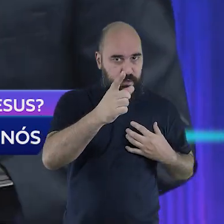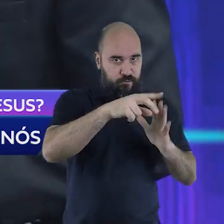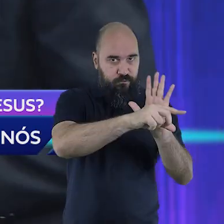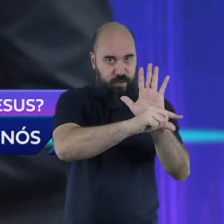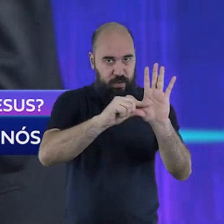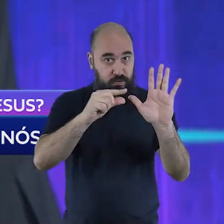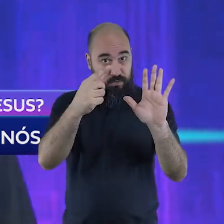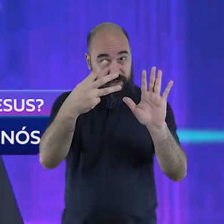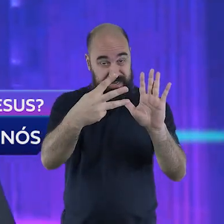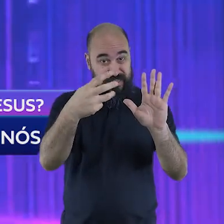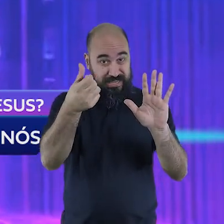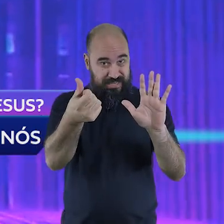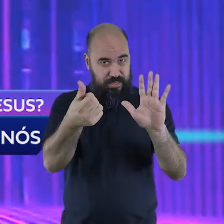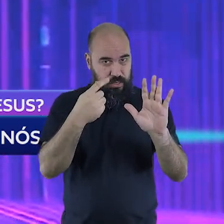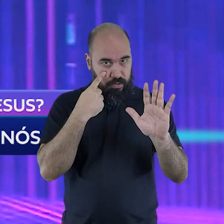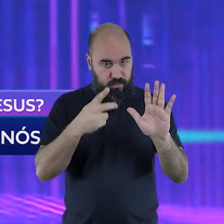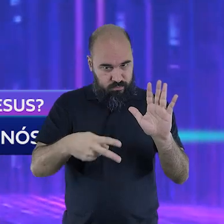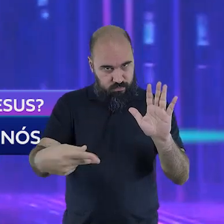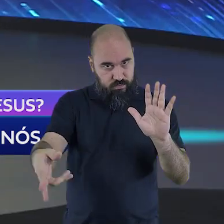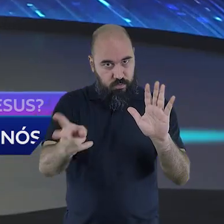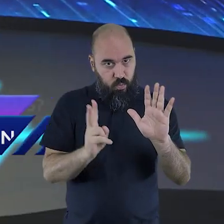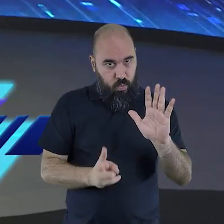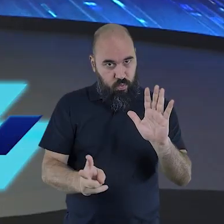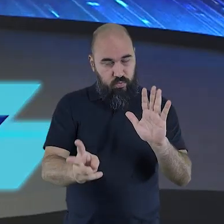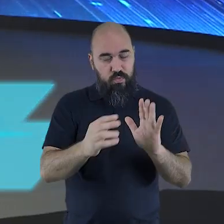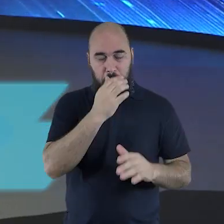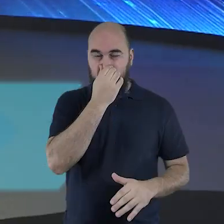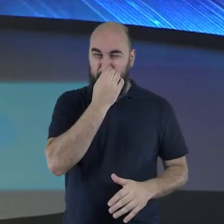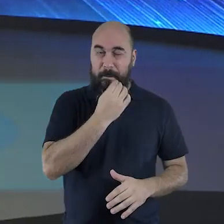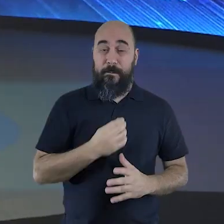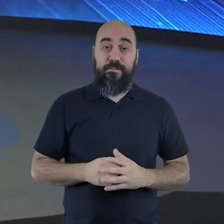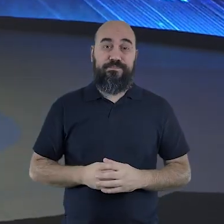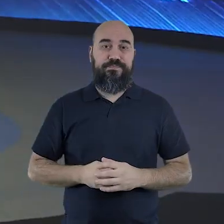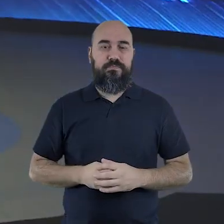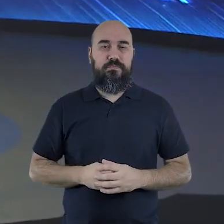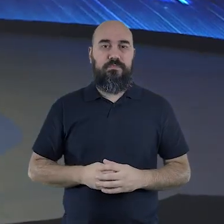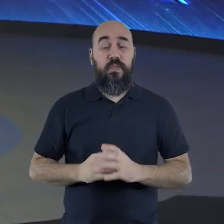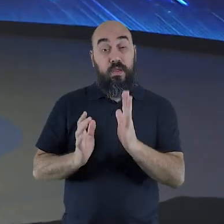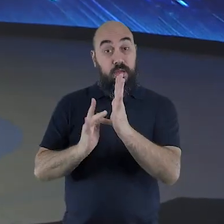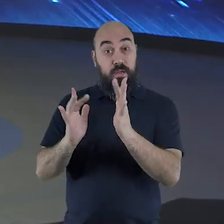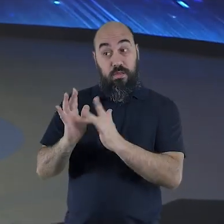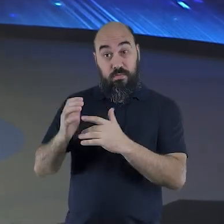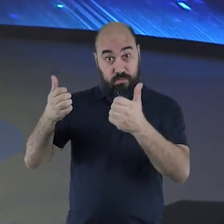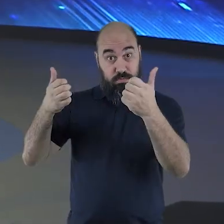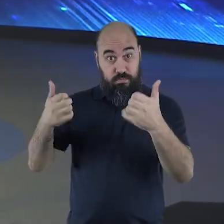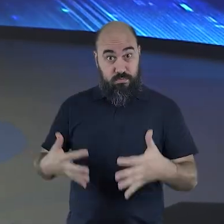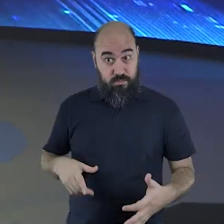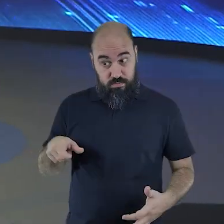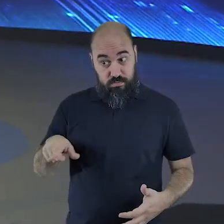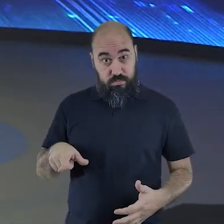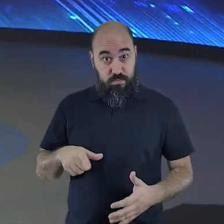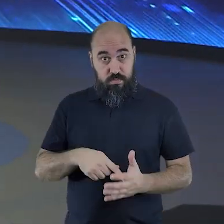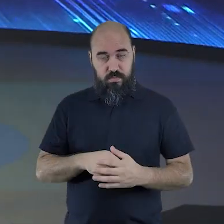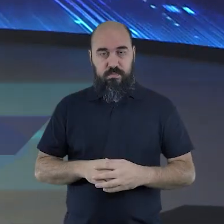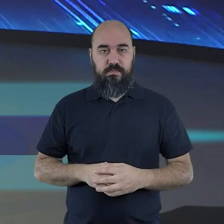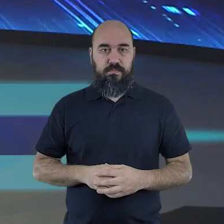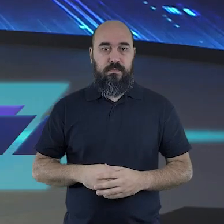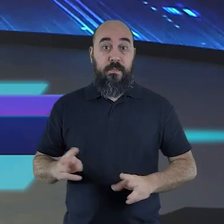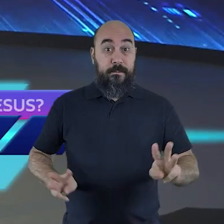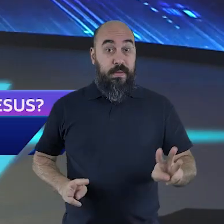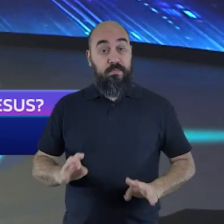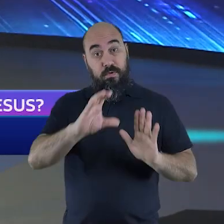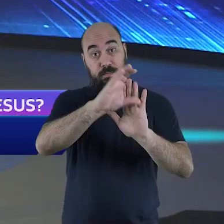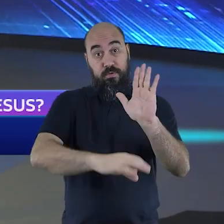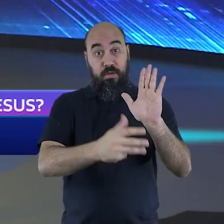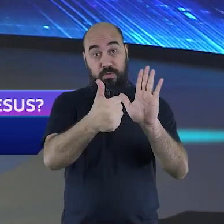Veja o verso 36. Vamos dois versos depois. Olha a situação de Jesus. Olha o que Ele dizia. Diz a Bíblia. Marcos